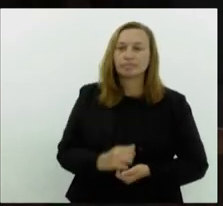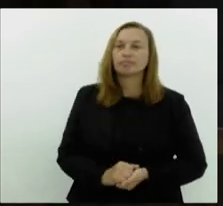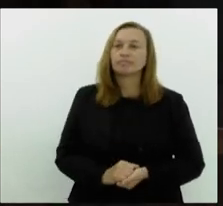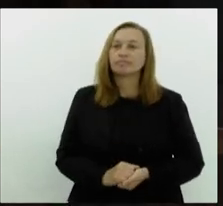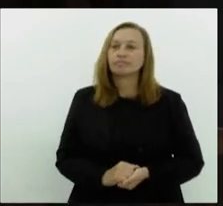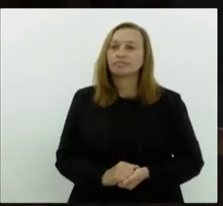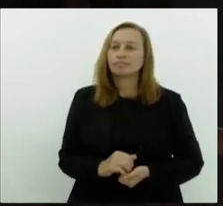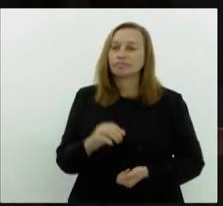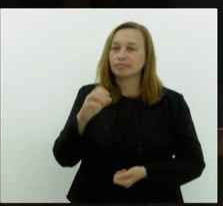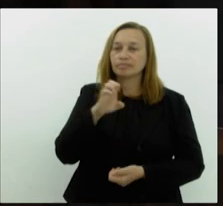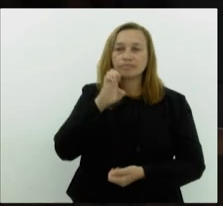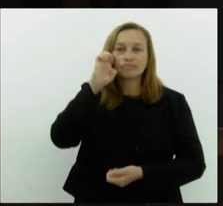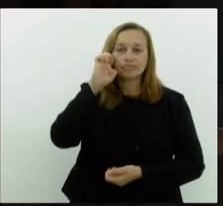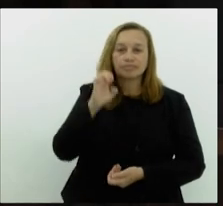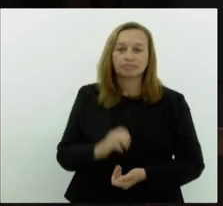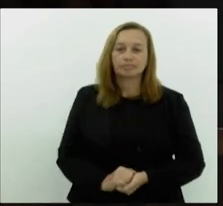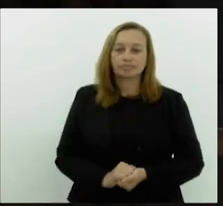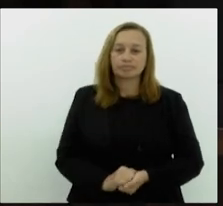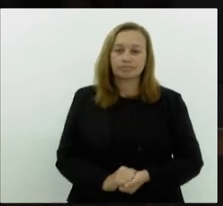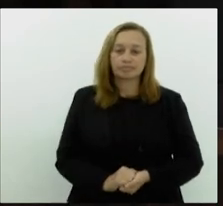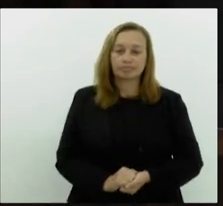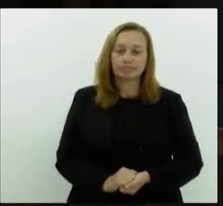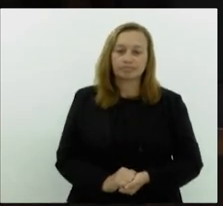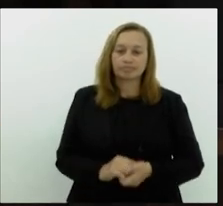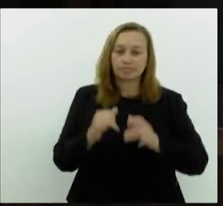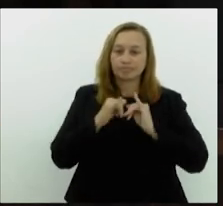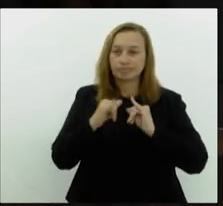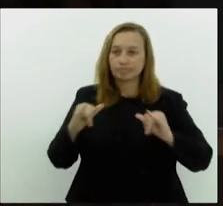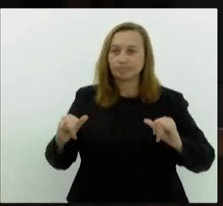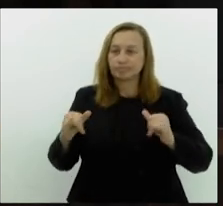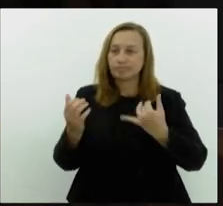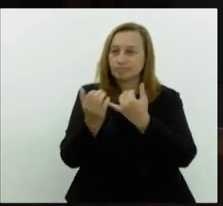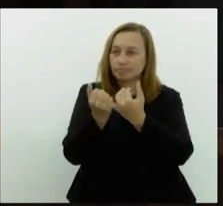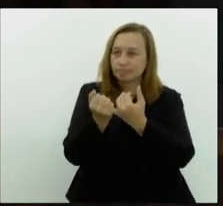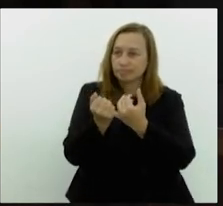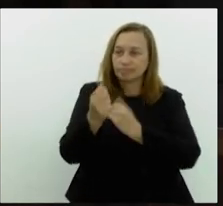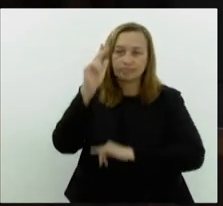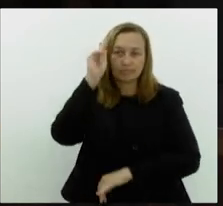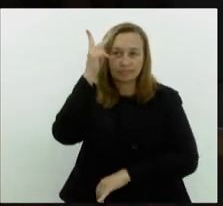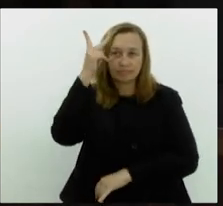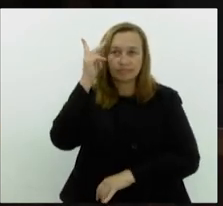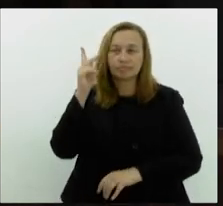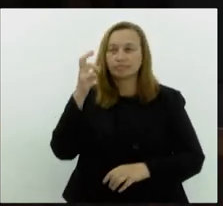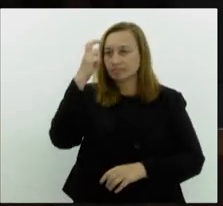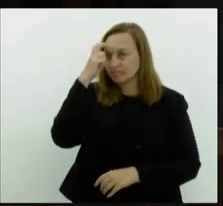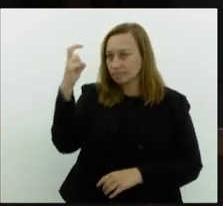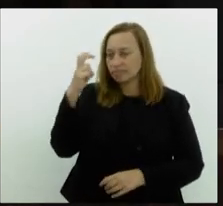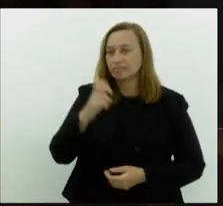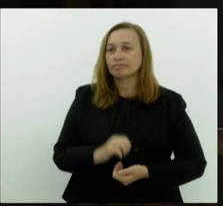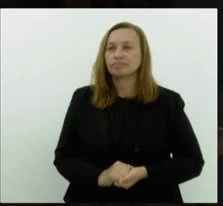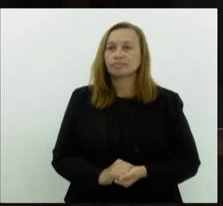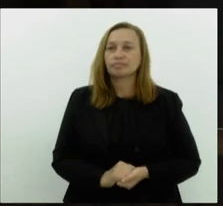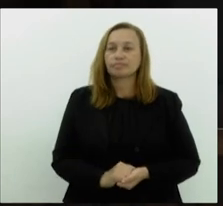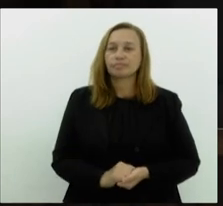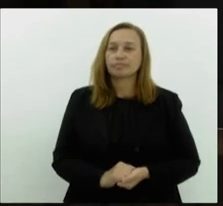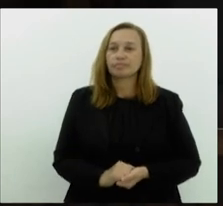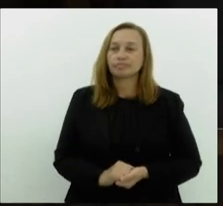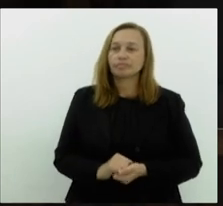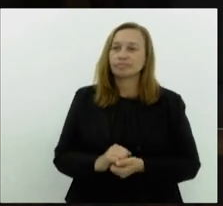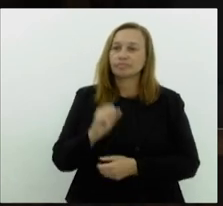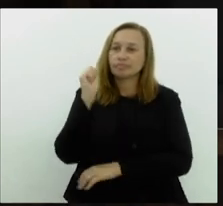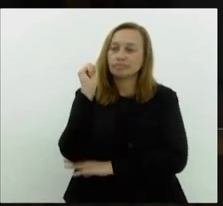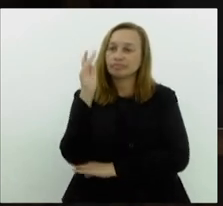nobre deputada Élica Takimoto, que declara com o patrimônio histórico e cultural de natureza